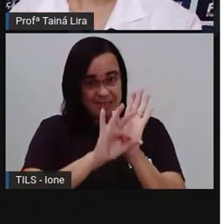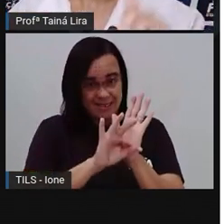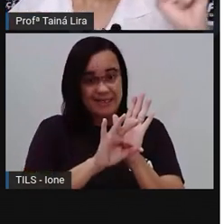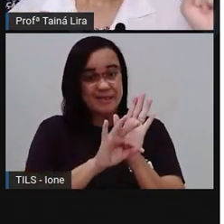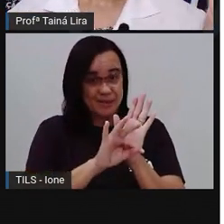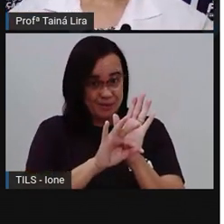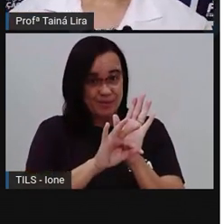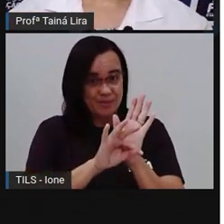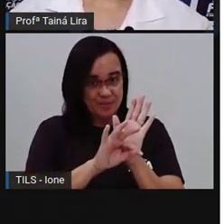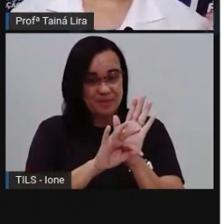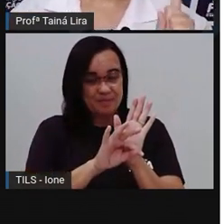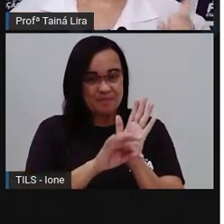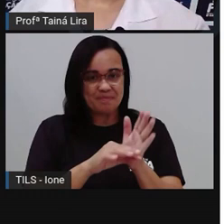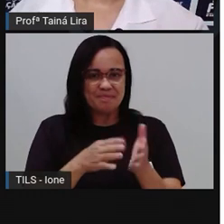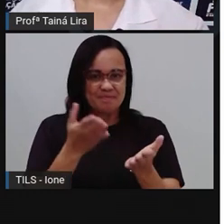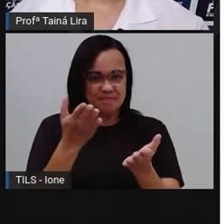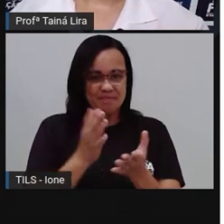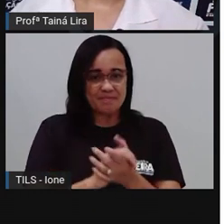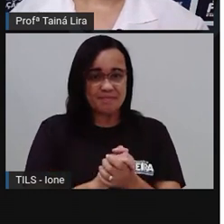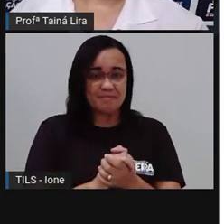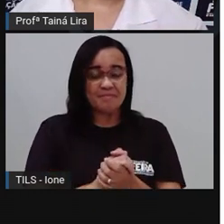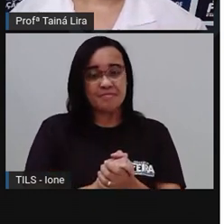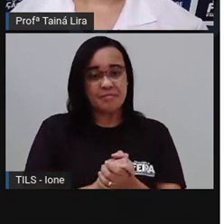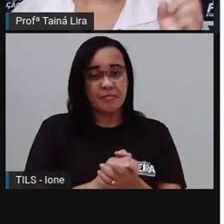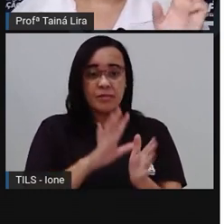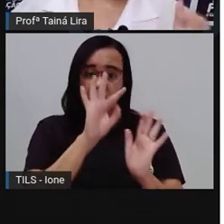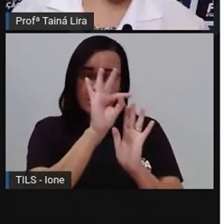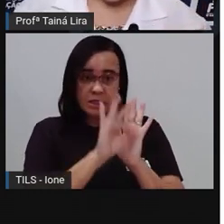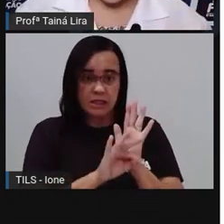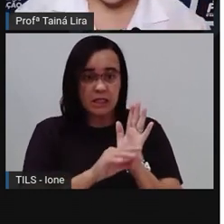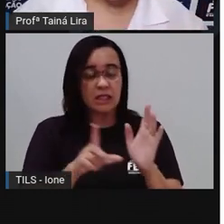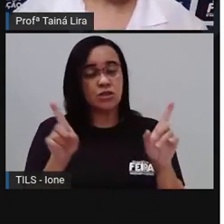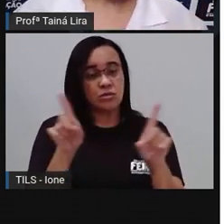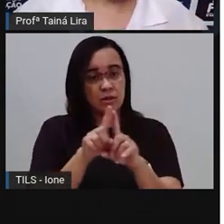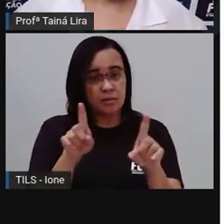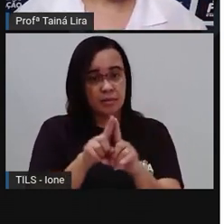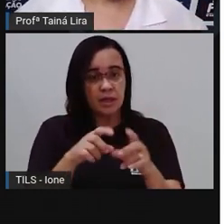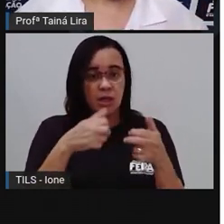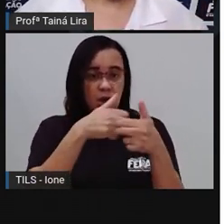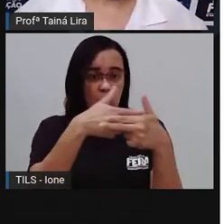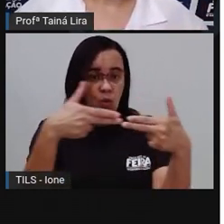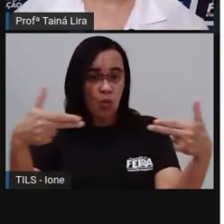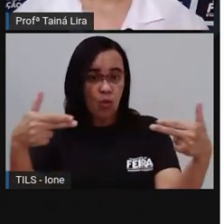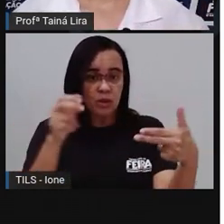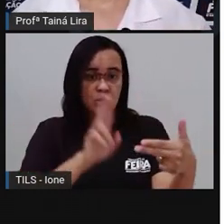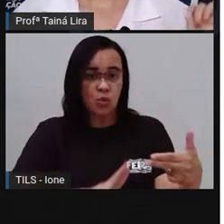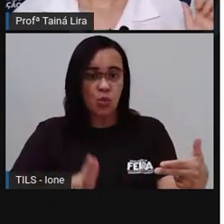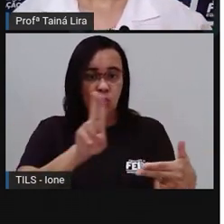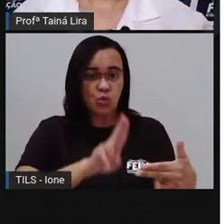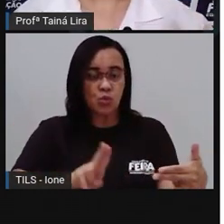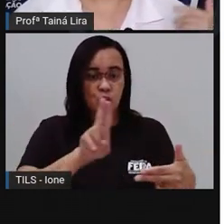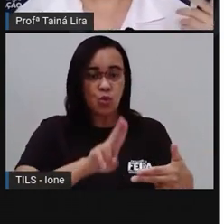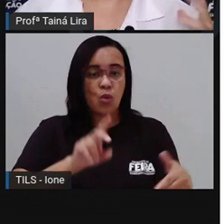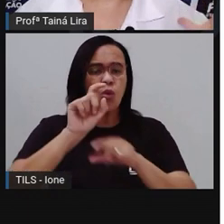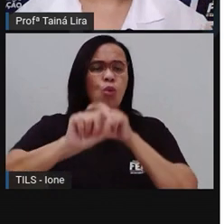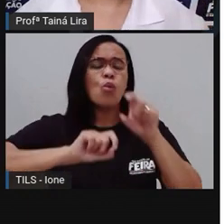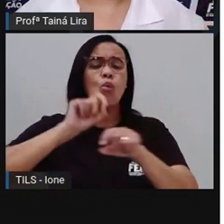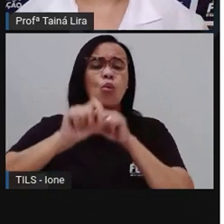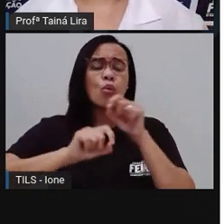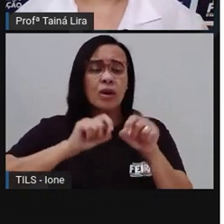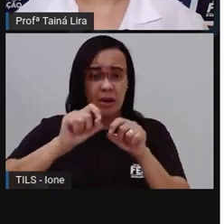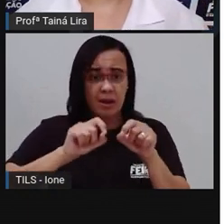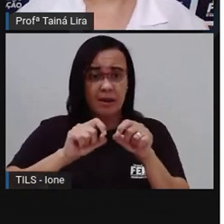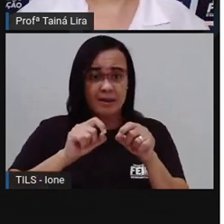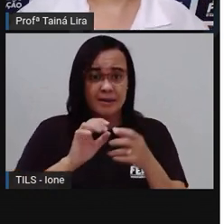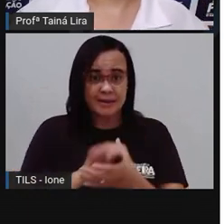certo? Ó, outra parte aí do nosso texto receita são os ingredientes, olha lá. Então, vamos ver aí